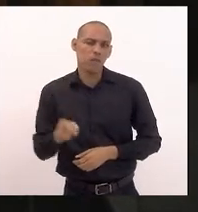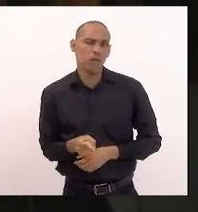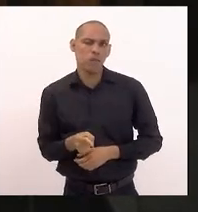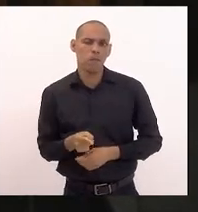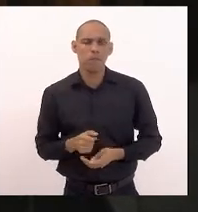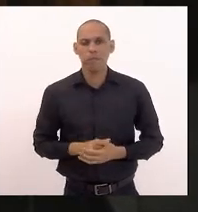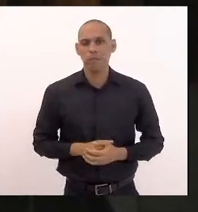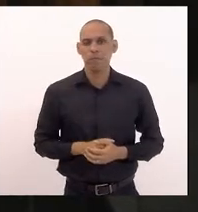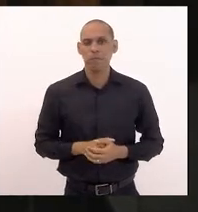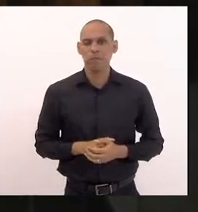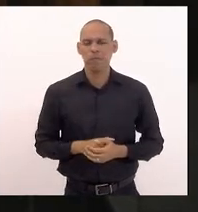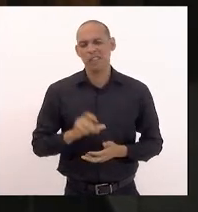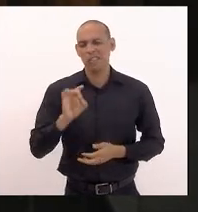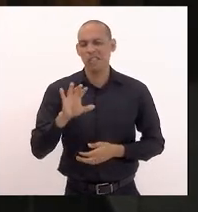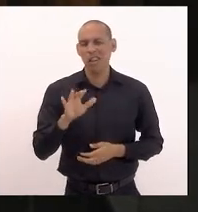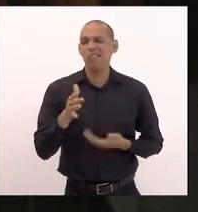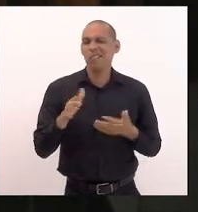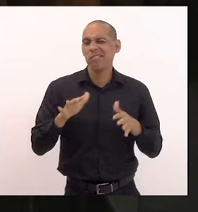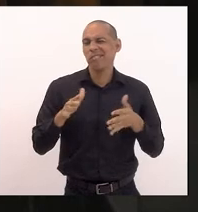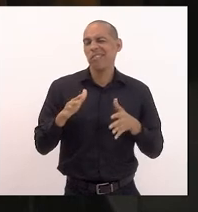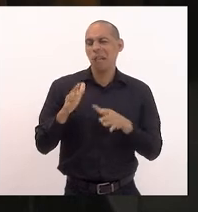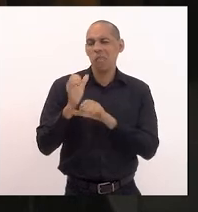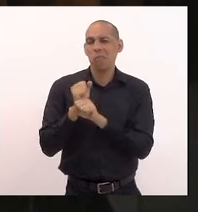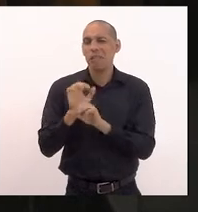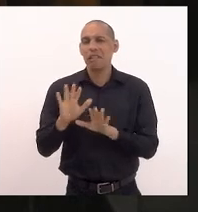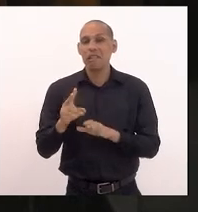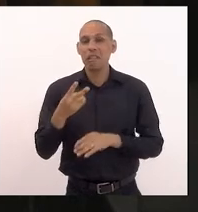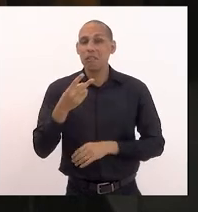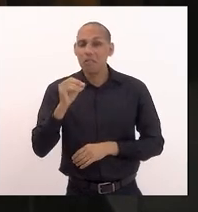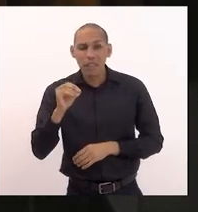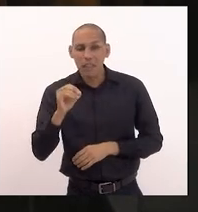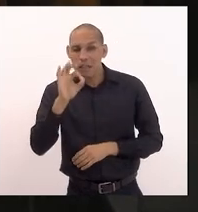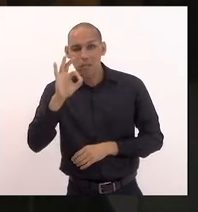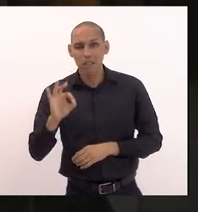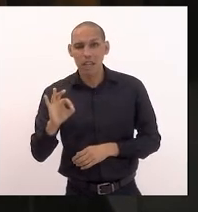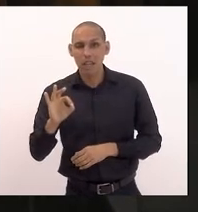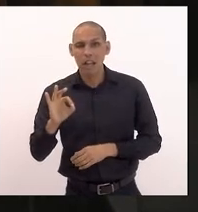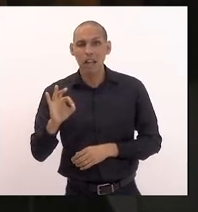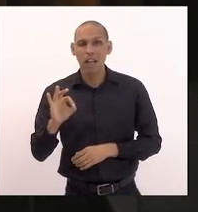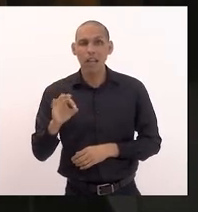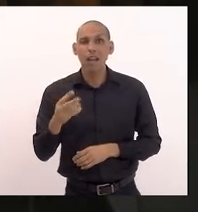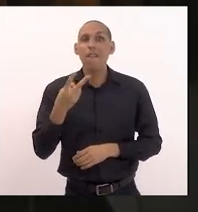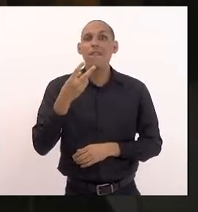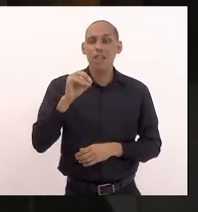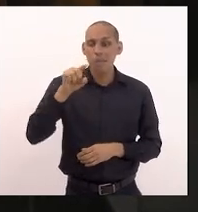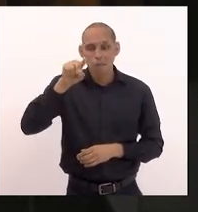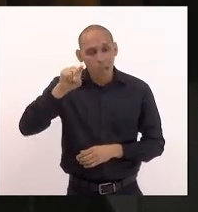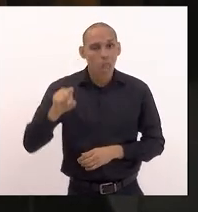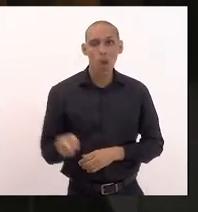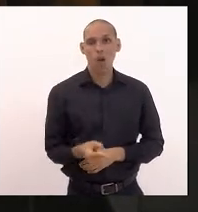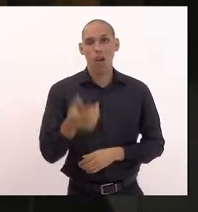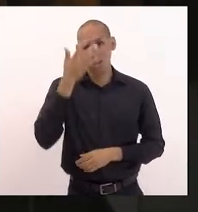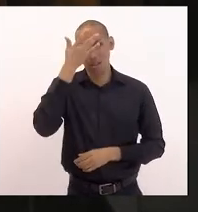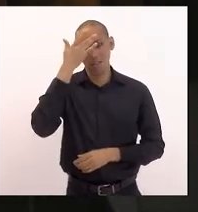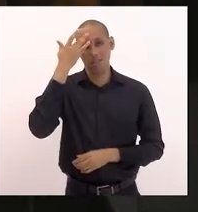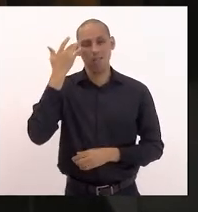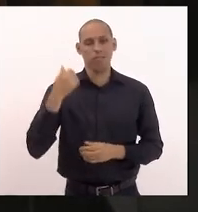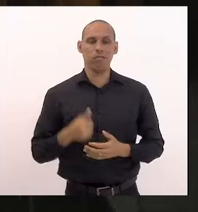só para a gente fazer uma grandeza 20% são 20 milhões de pessoas